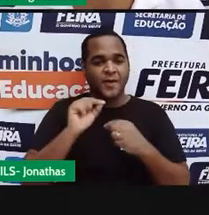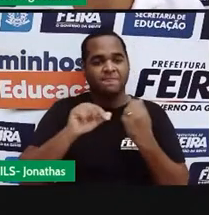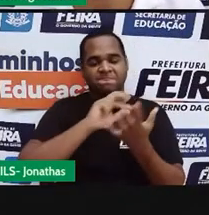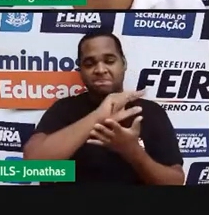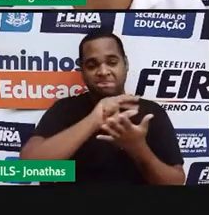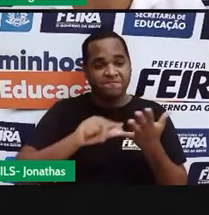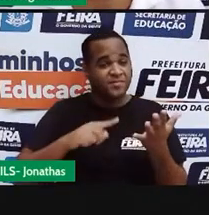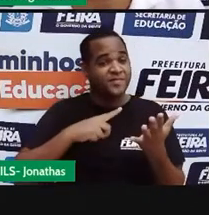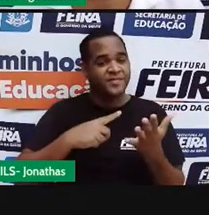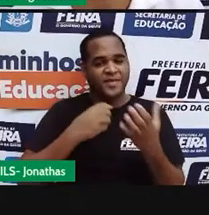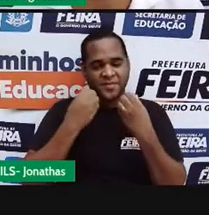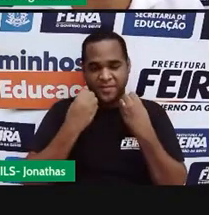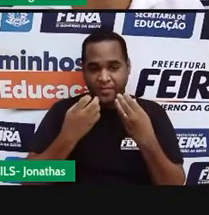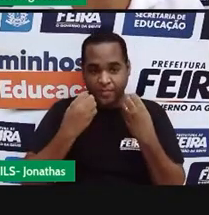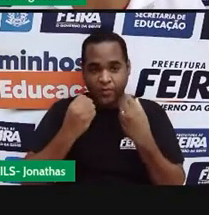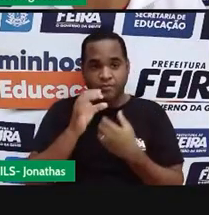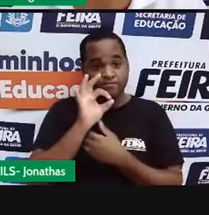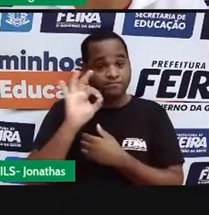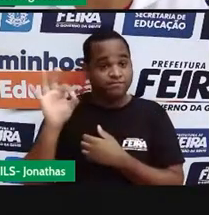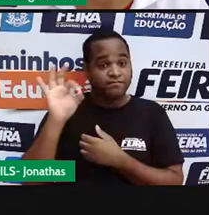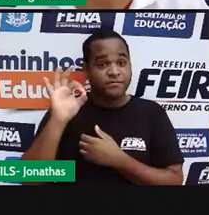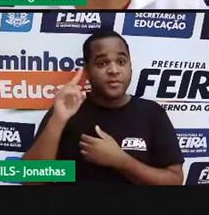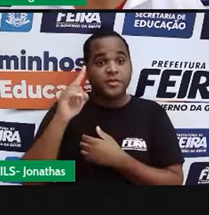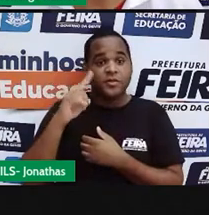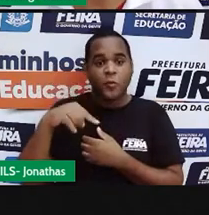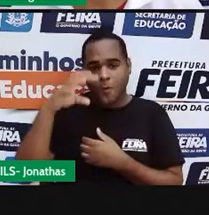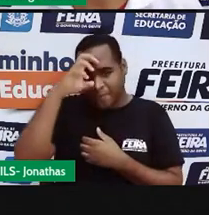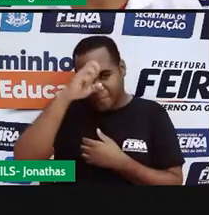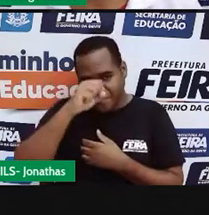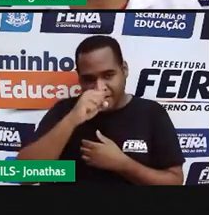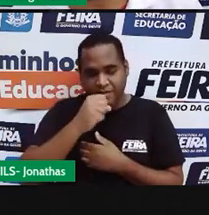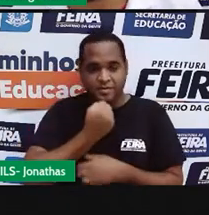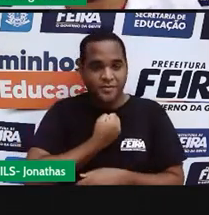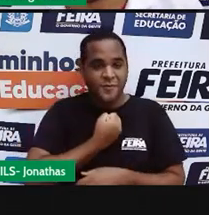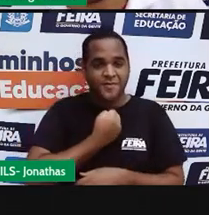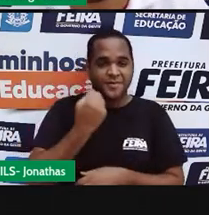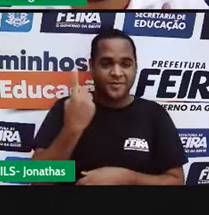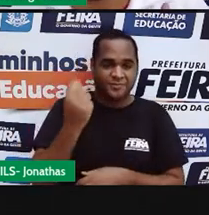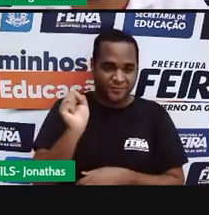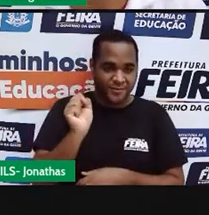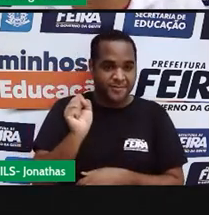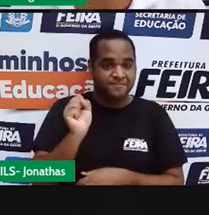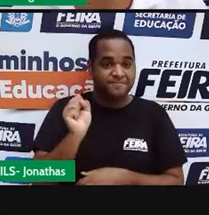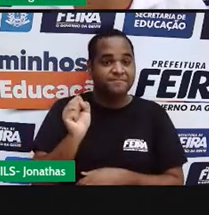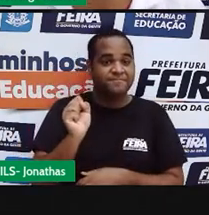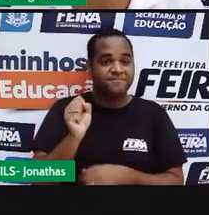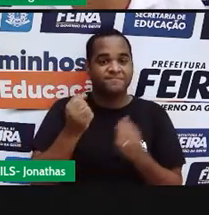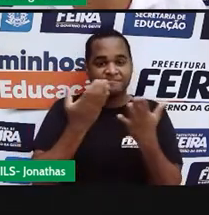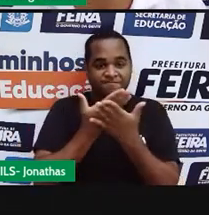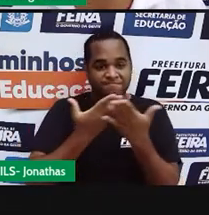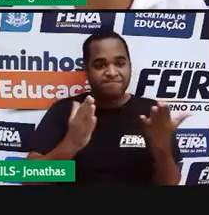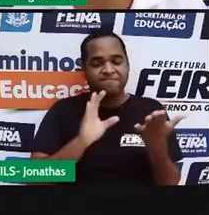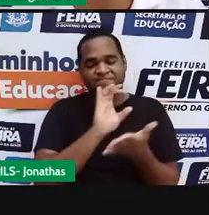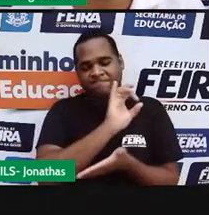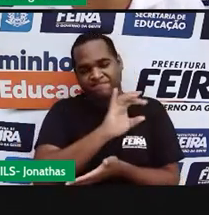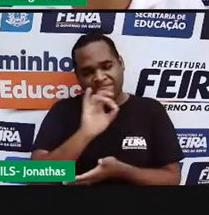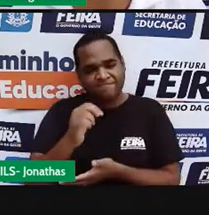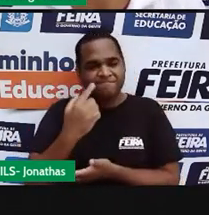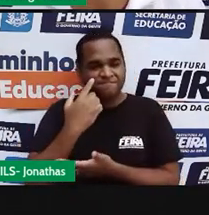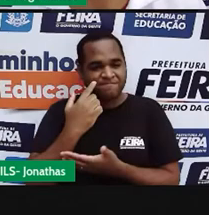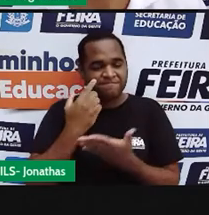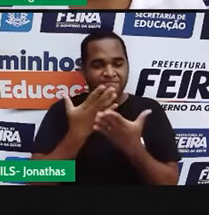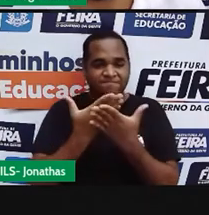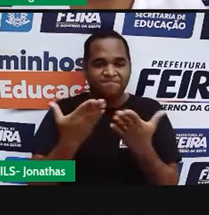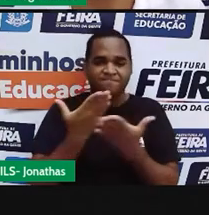bacanas para a gente aprender nessa aula de número 18, para você, querido estudante, para você,